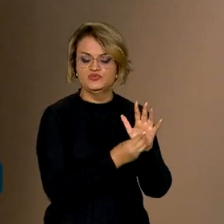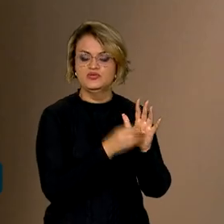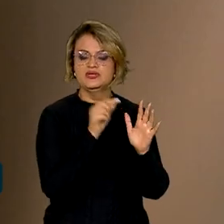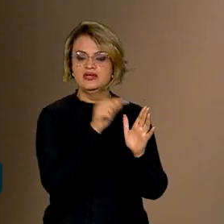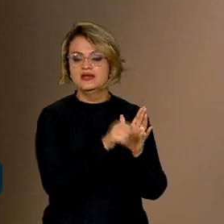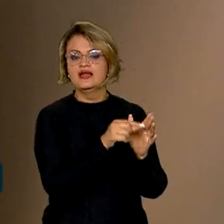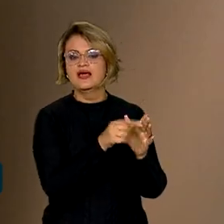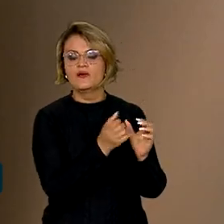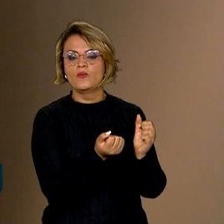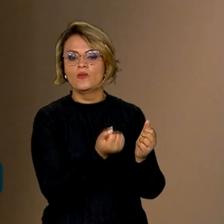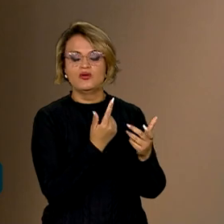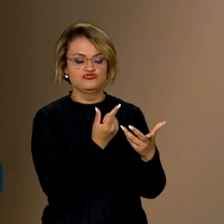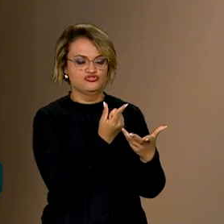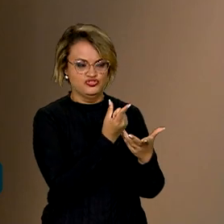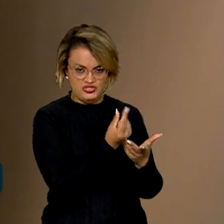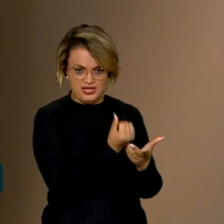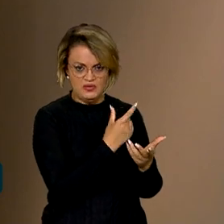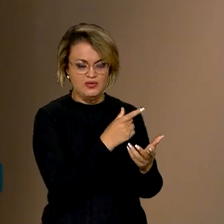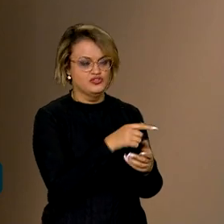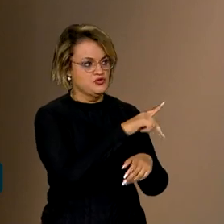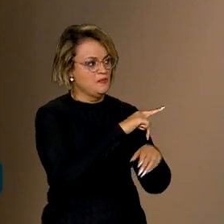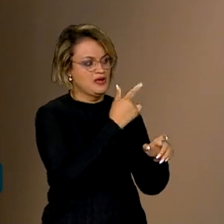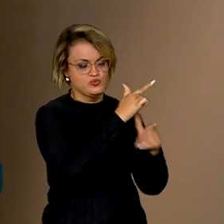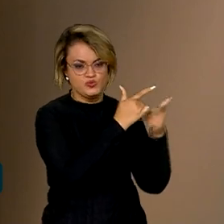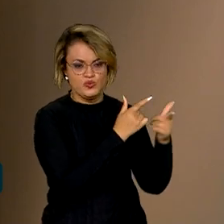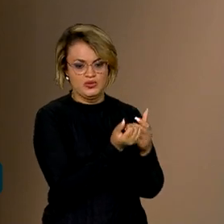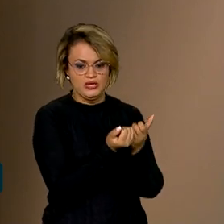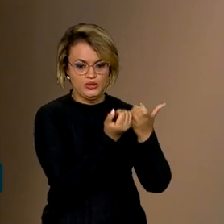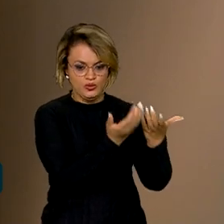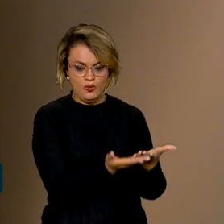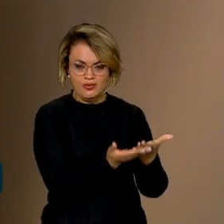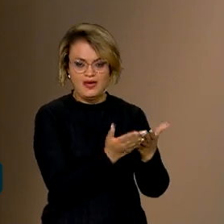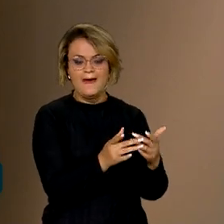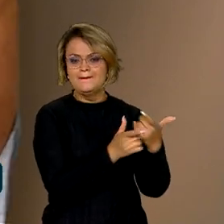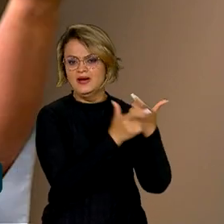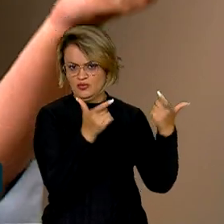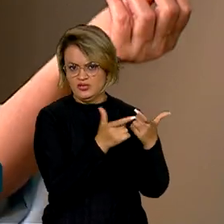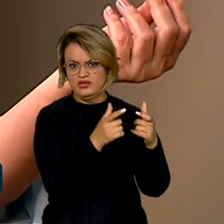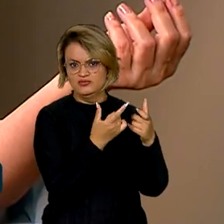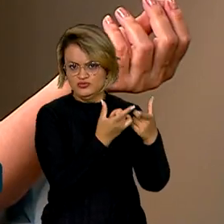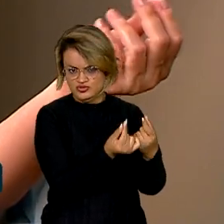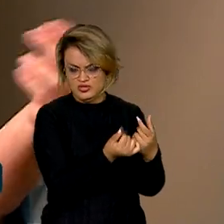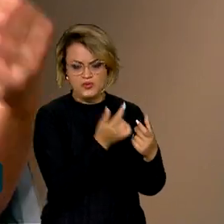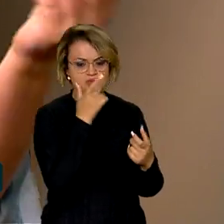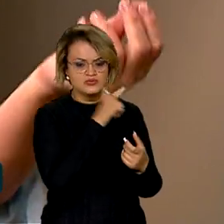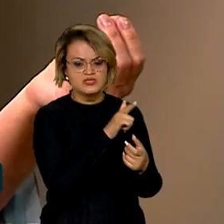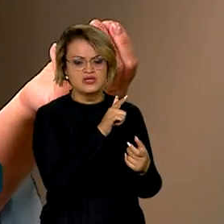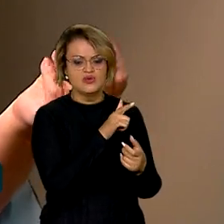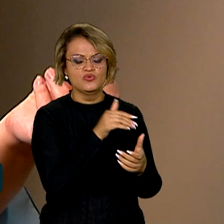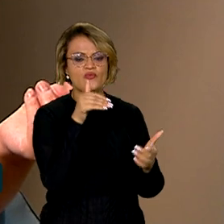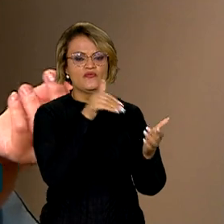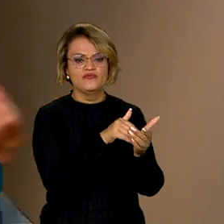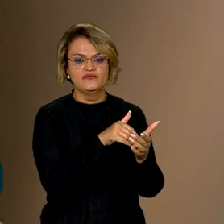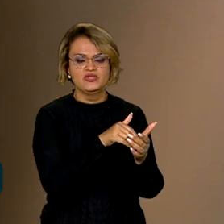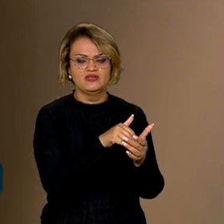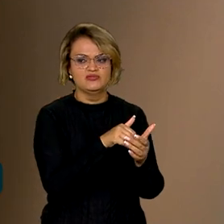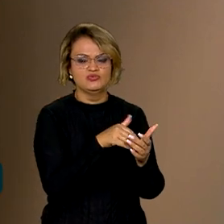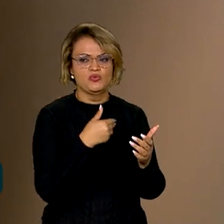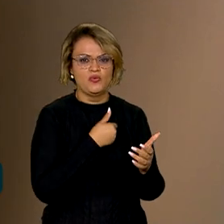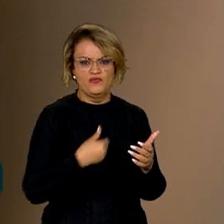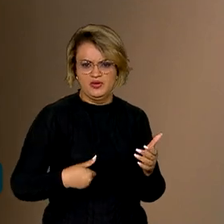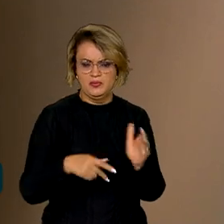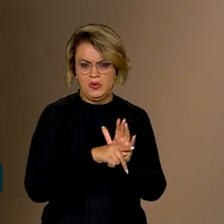fundo de doação de recursos internacionais. A grande maioria dos recursos entrou no final do governo do presidente